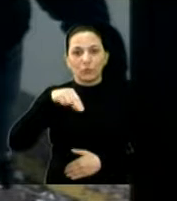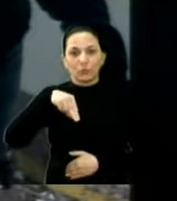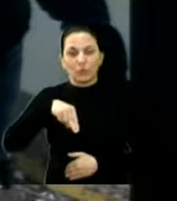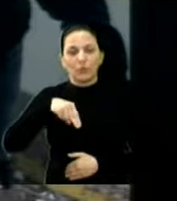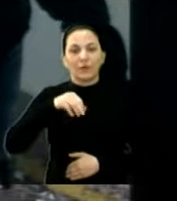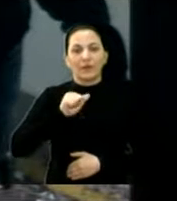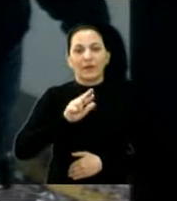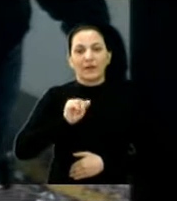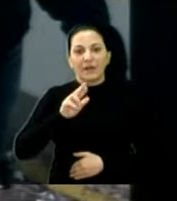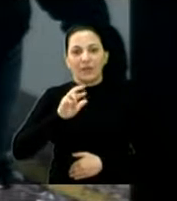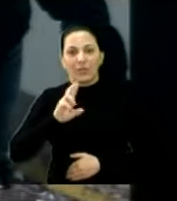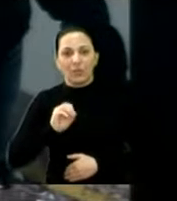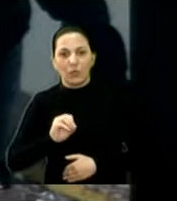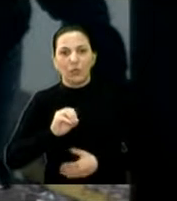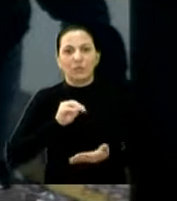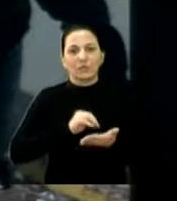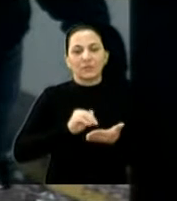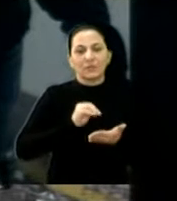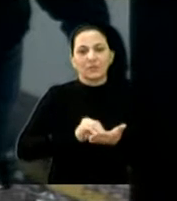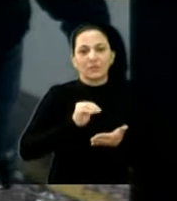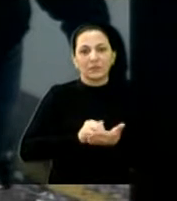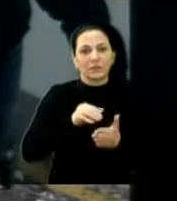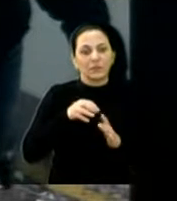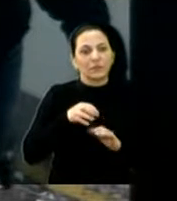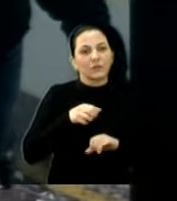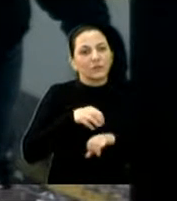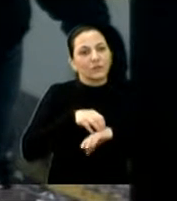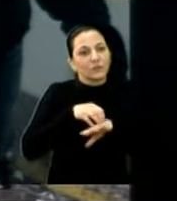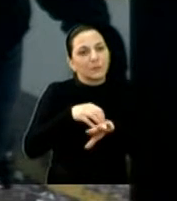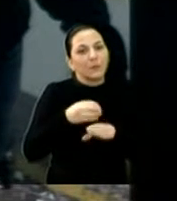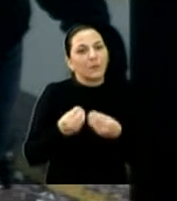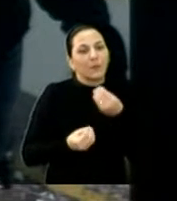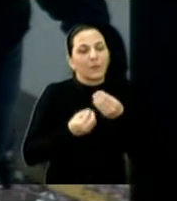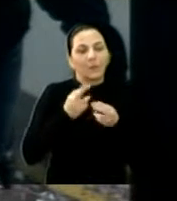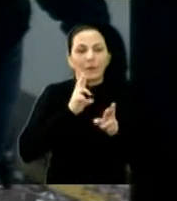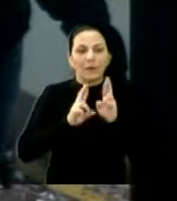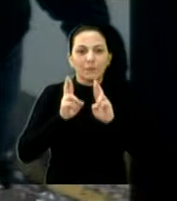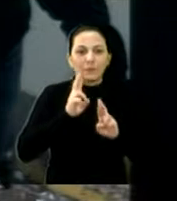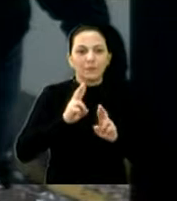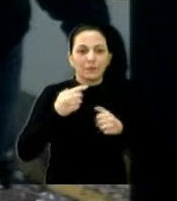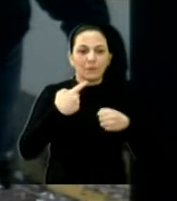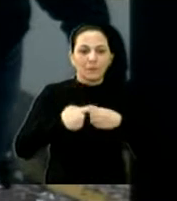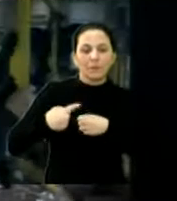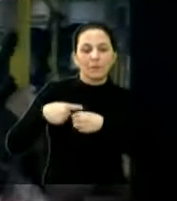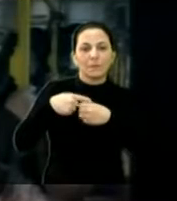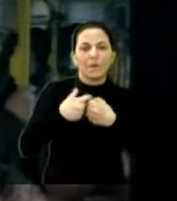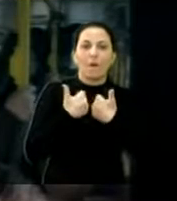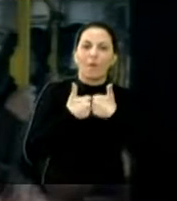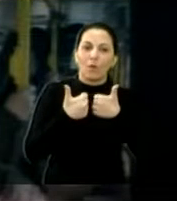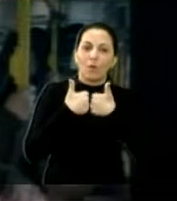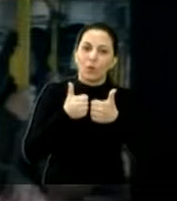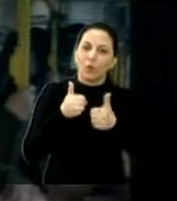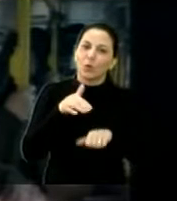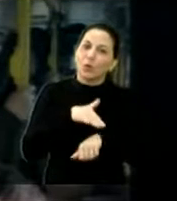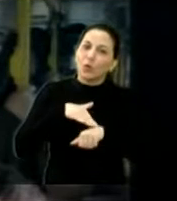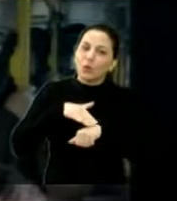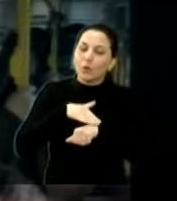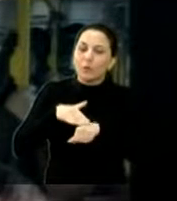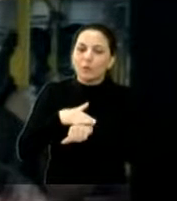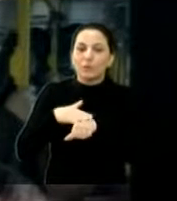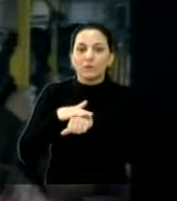secretário de transporte, para ver o que a gente pode fazer, sobre essa reclamação da população nos bairros. Conversei com muitos